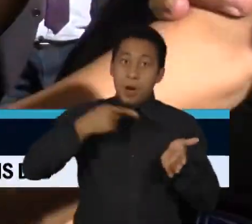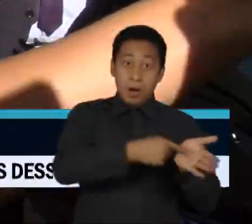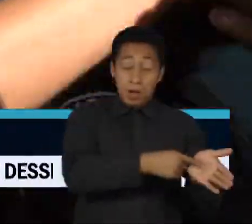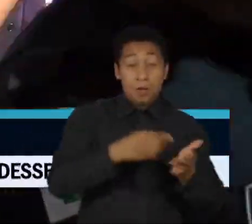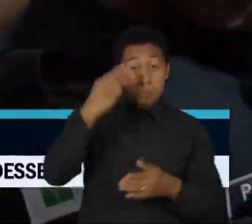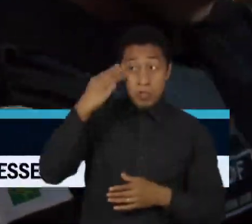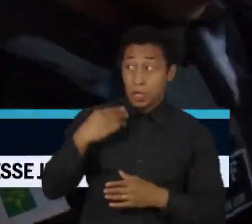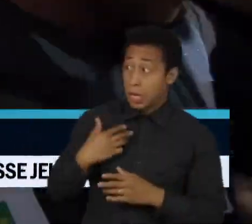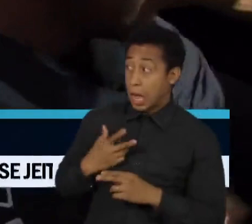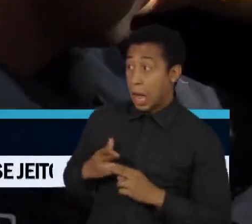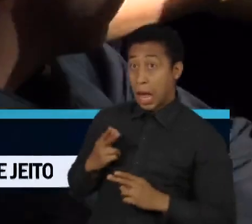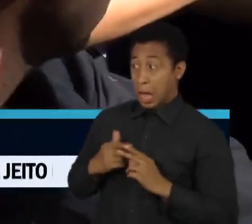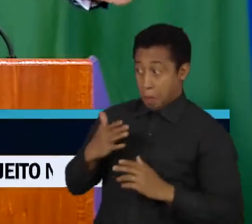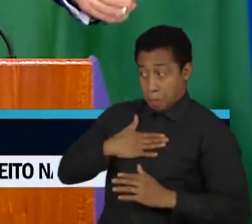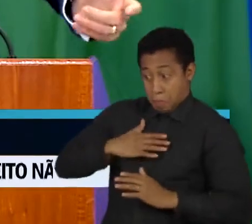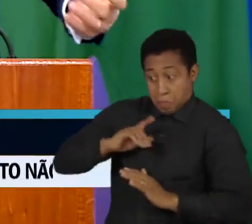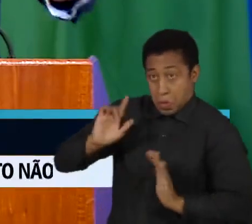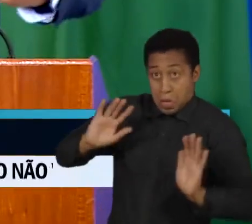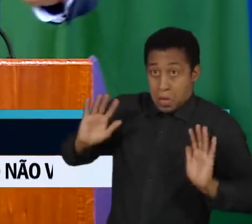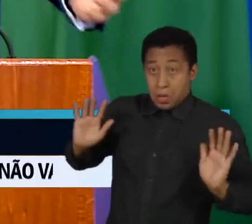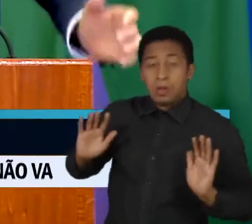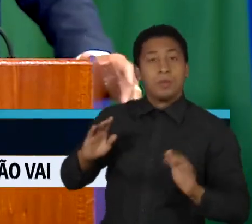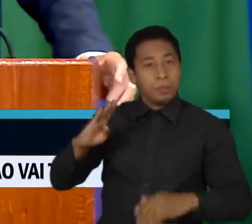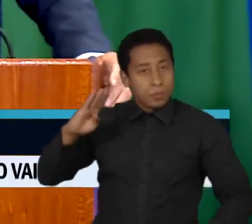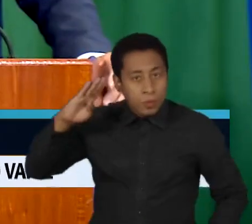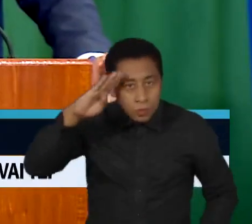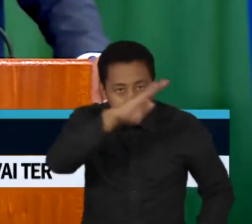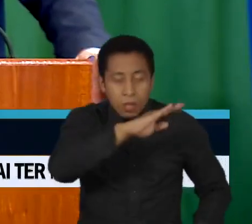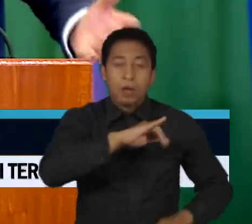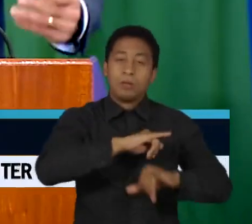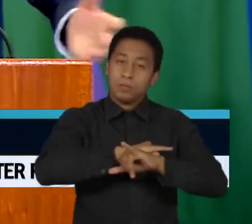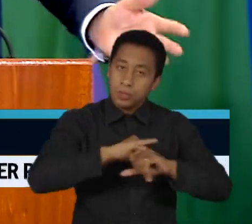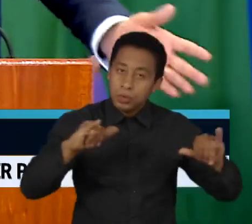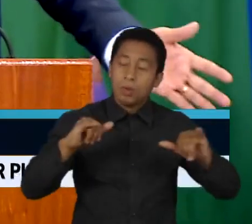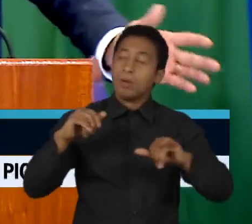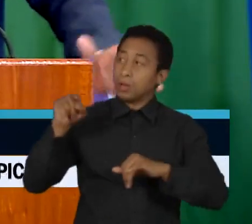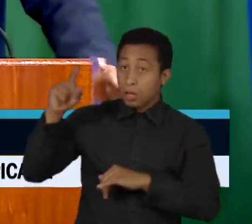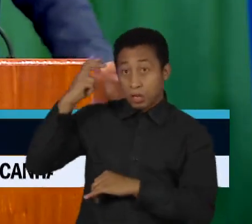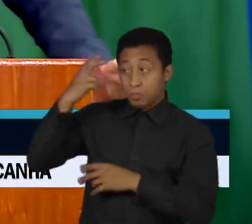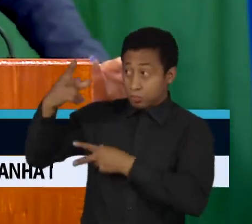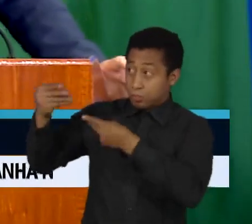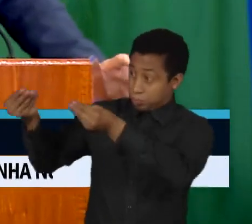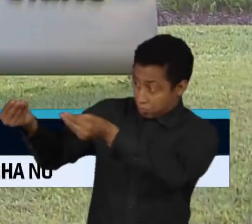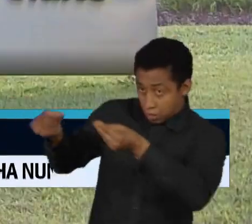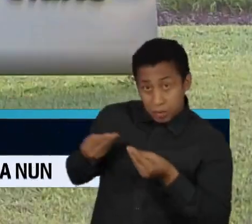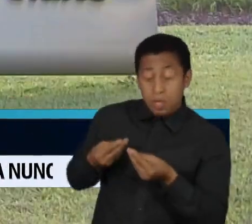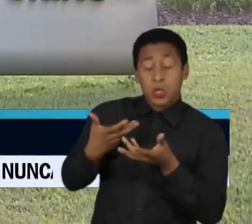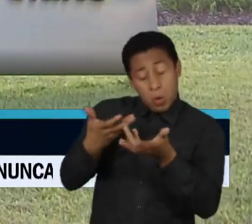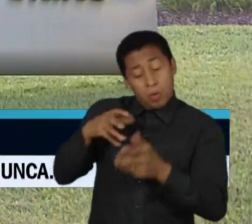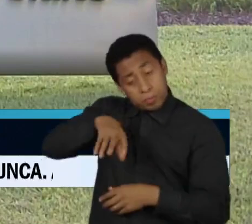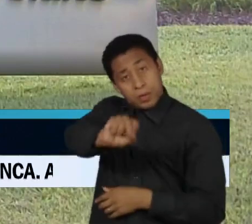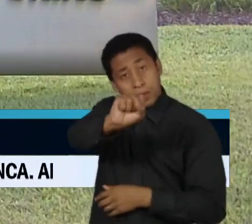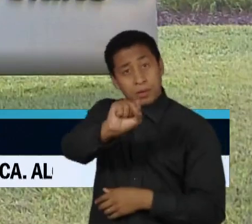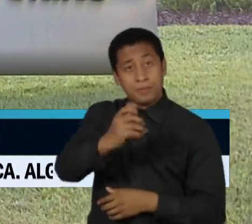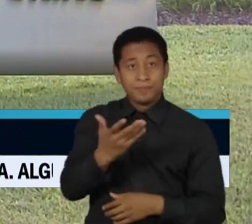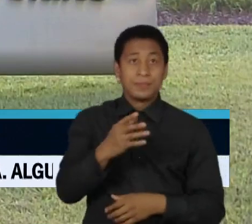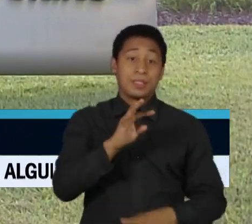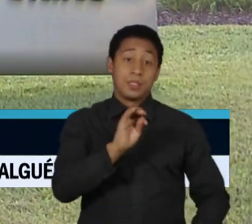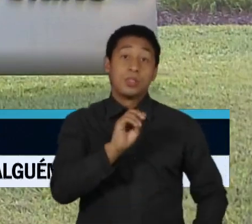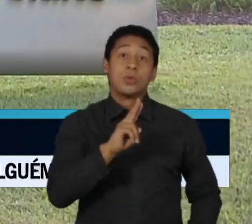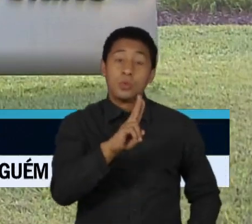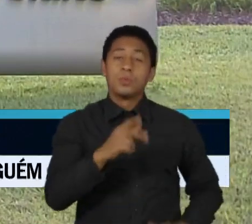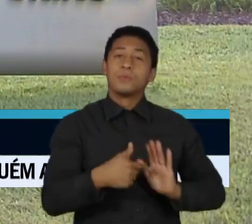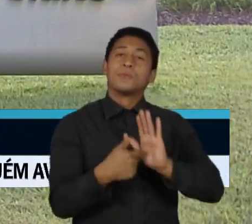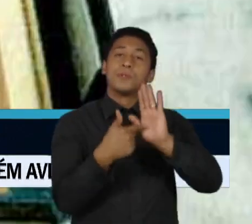negou que as joias fossem dela. Mas Bolsonaro confirmou que eram presentes e que tentou reavê-los. O Tribunal de Contas da União